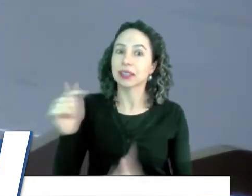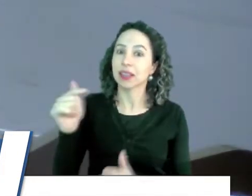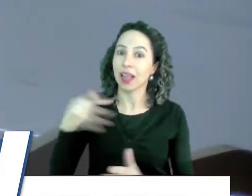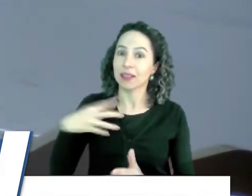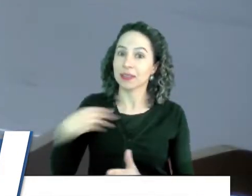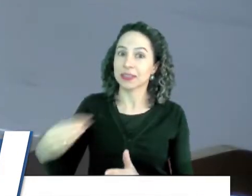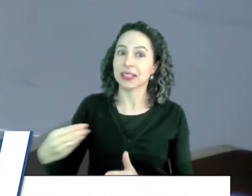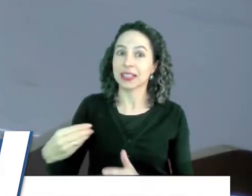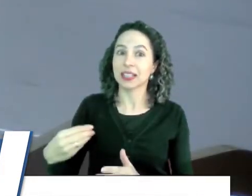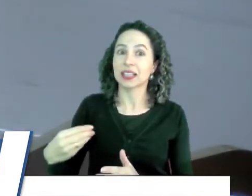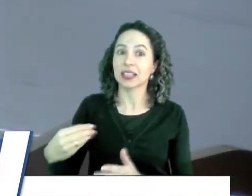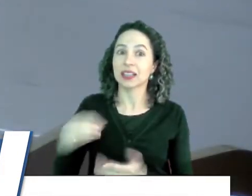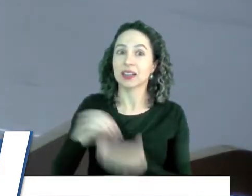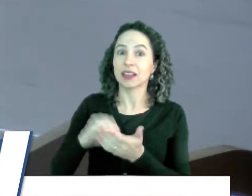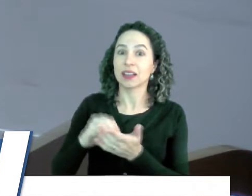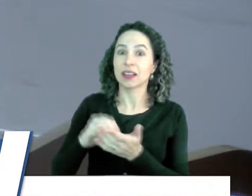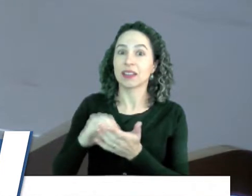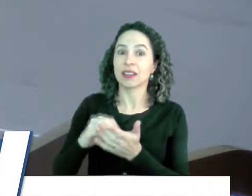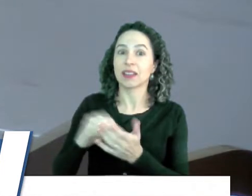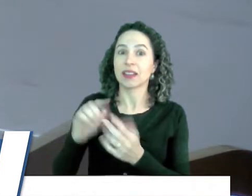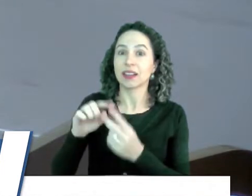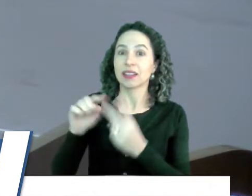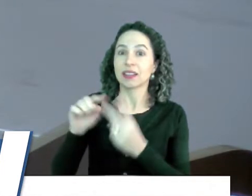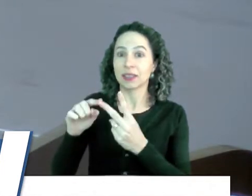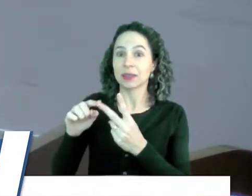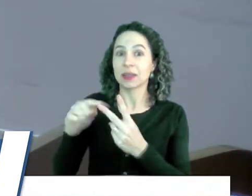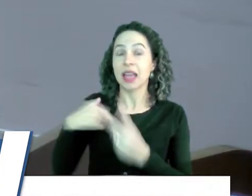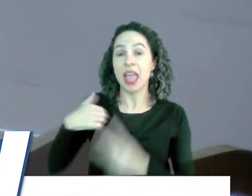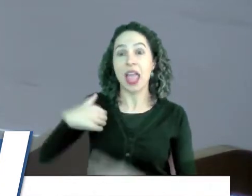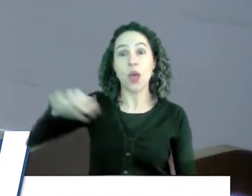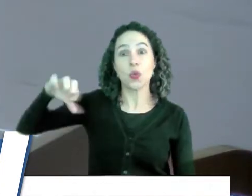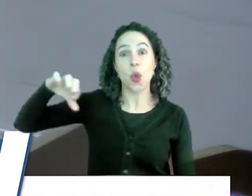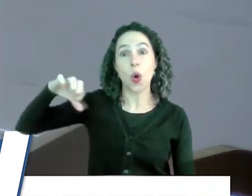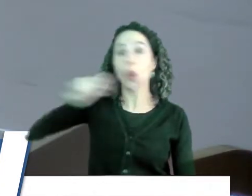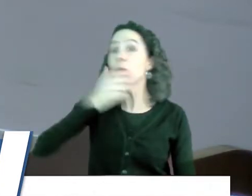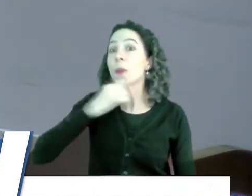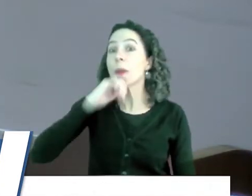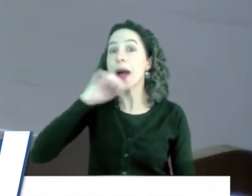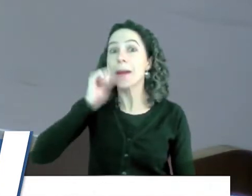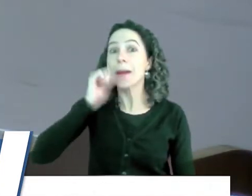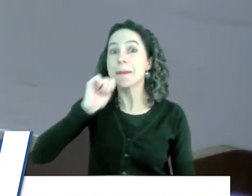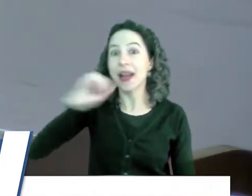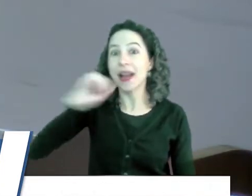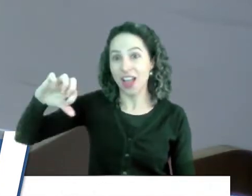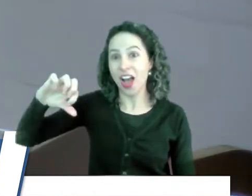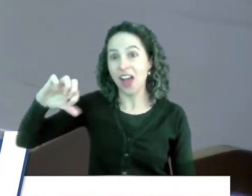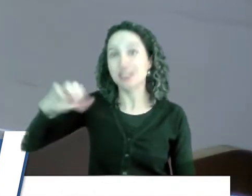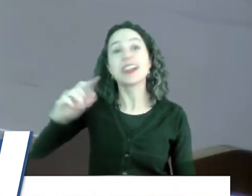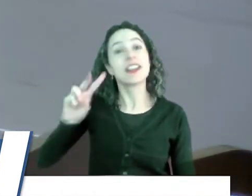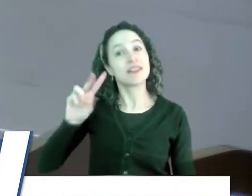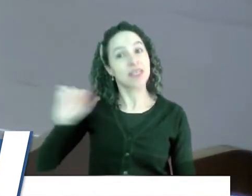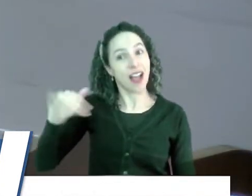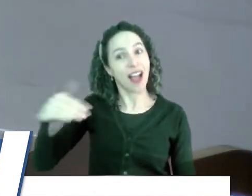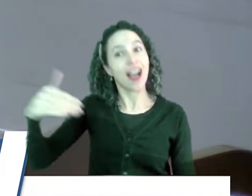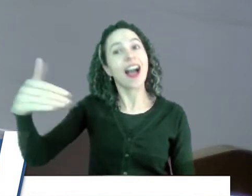falta dois para chegar no meu pai, na minha mãe, eu sou o nono. Você vai chegar lá daqui uns dias,